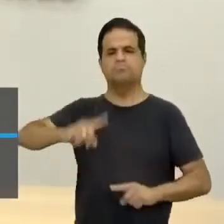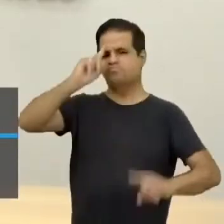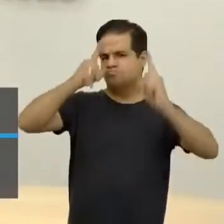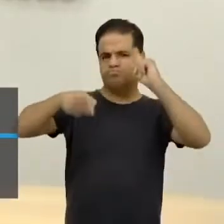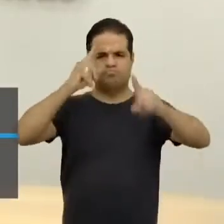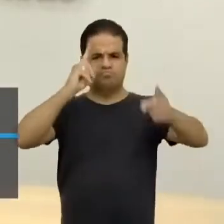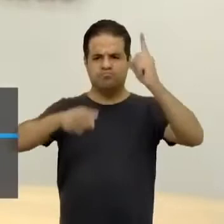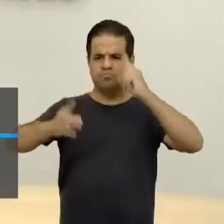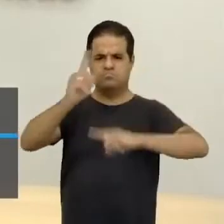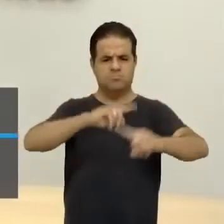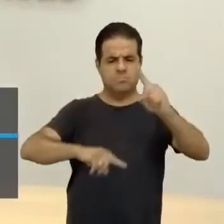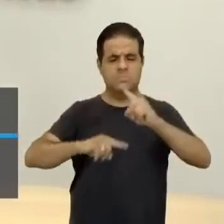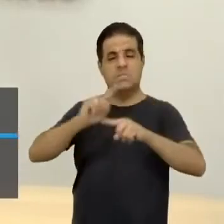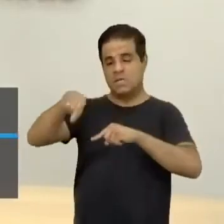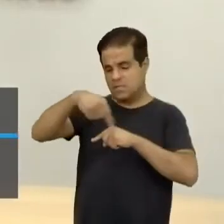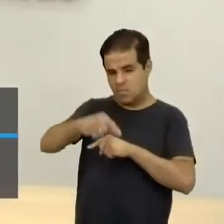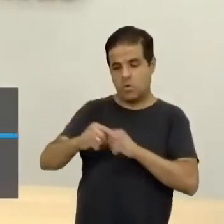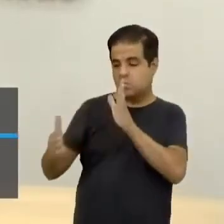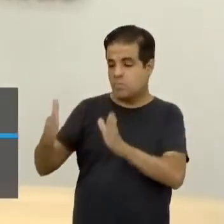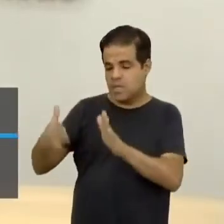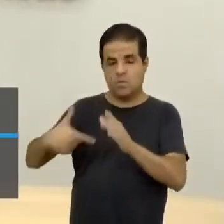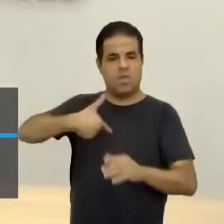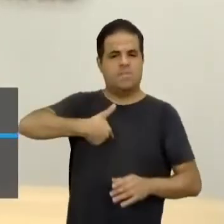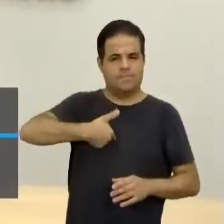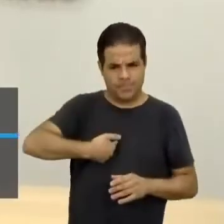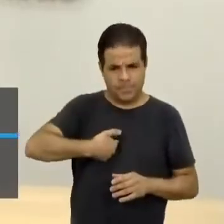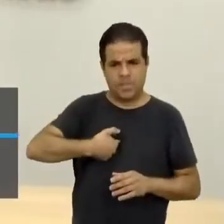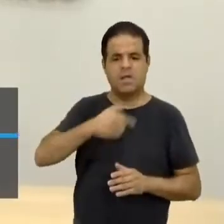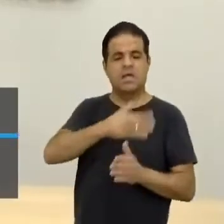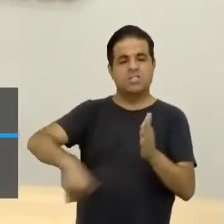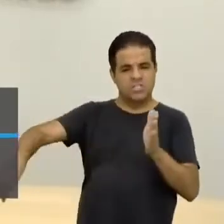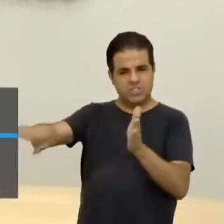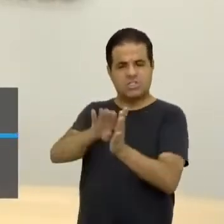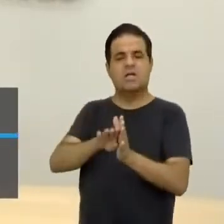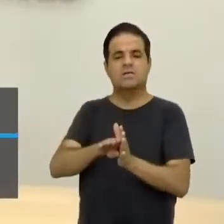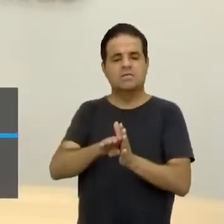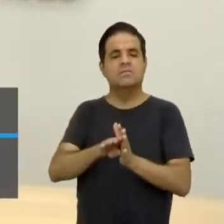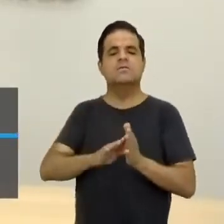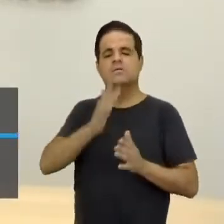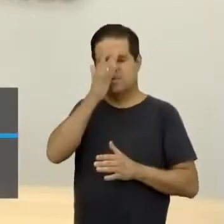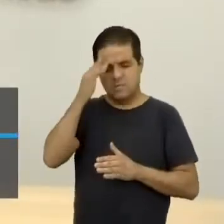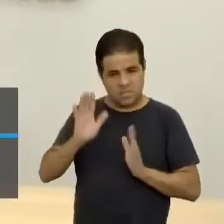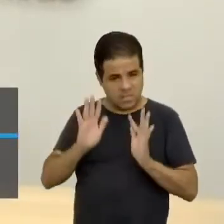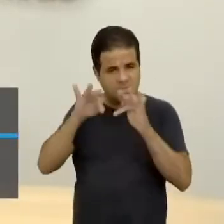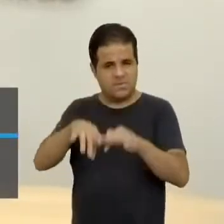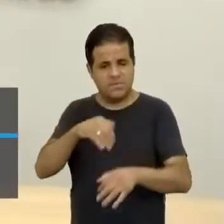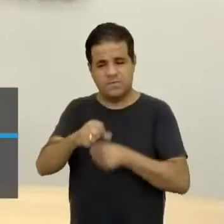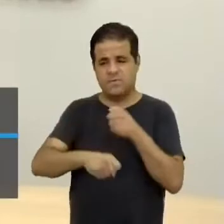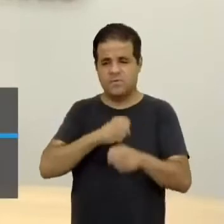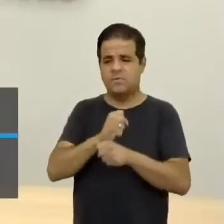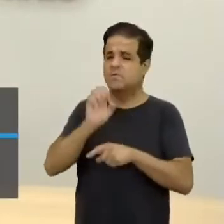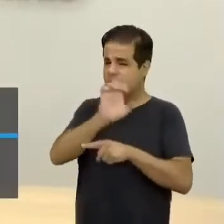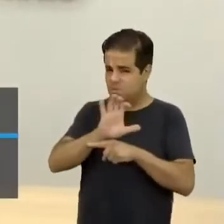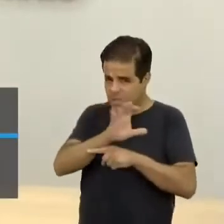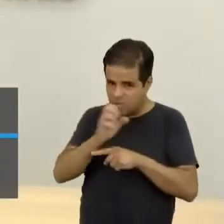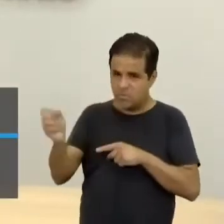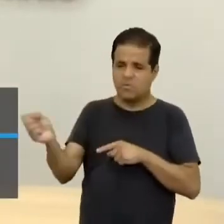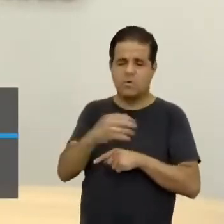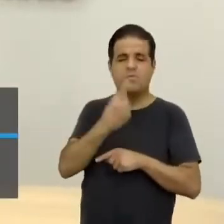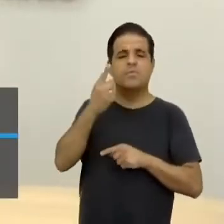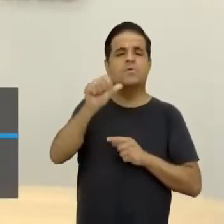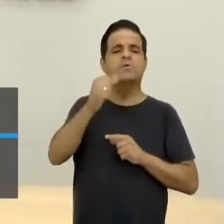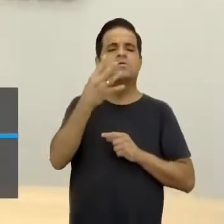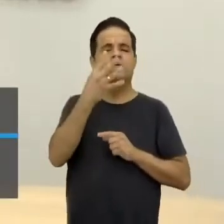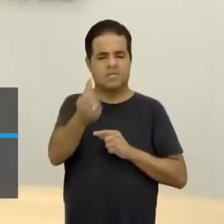com o advento da era Vargas e depois a chegada do populismo democrático a partir do final do Estado Novo, 1946,